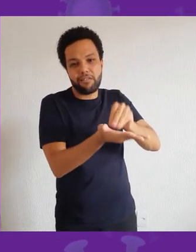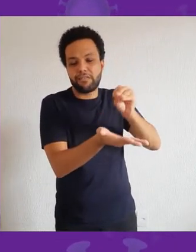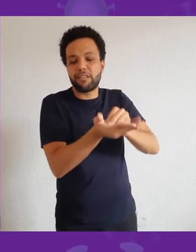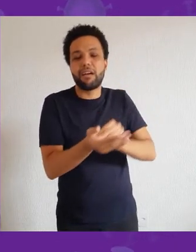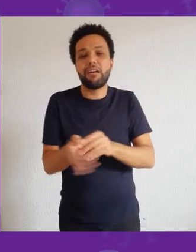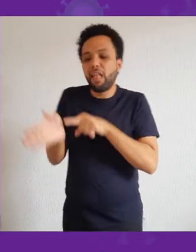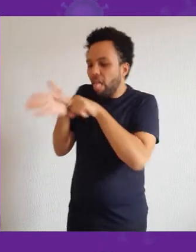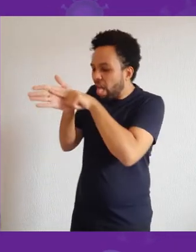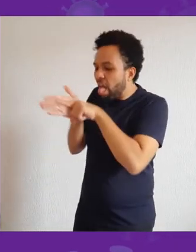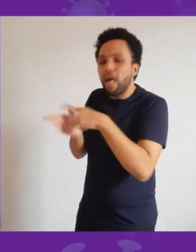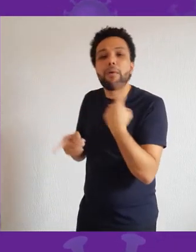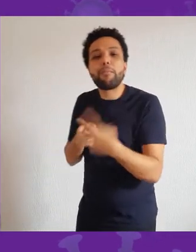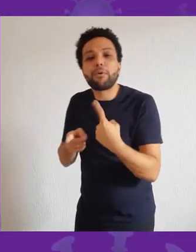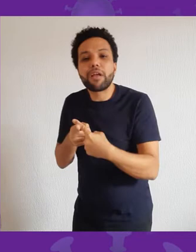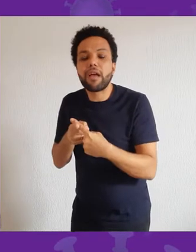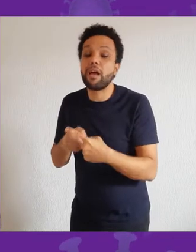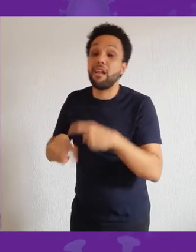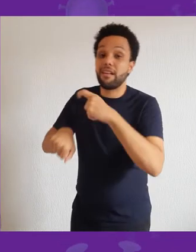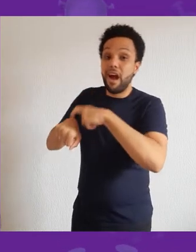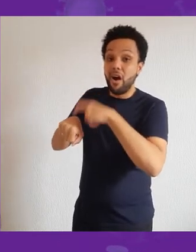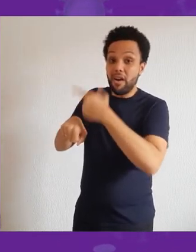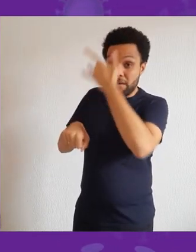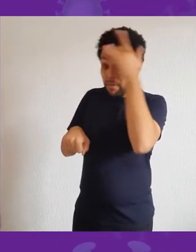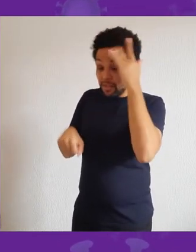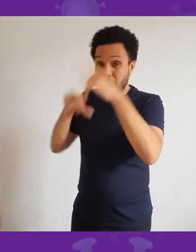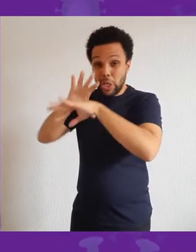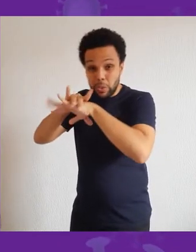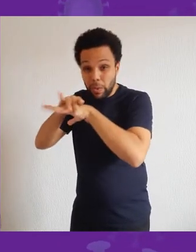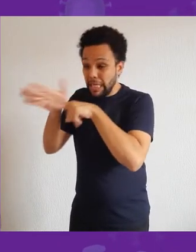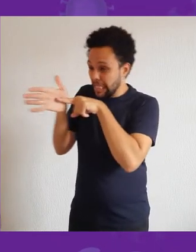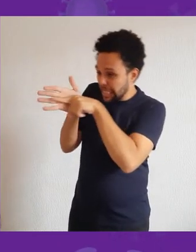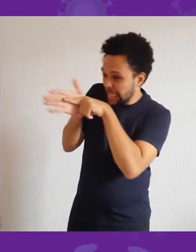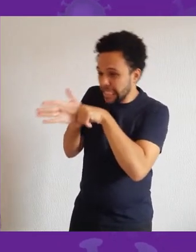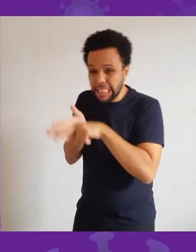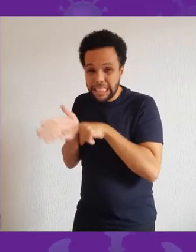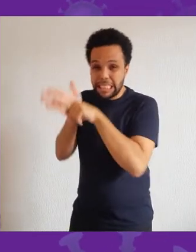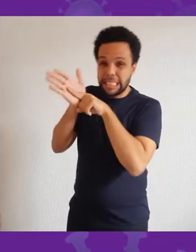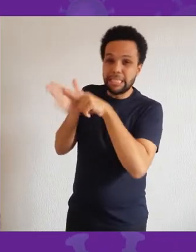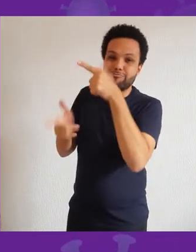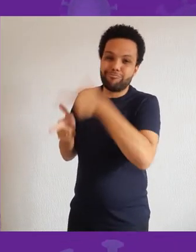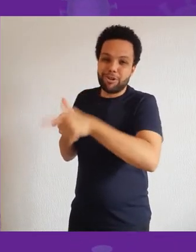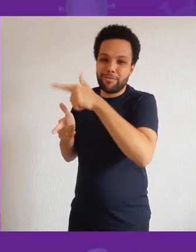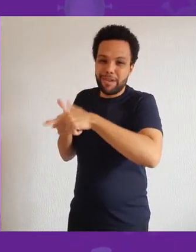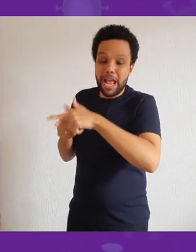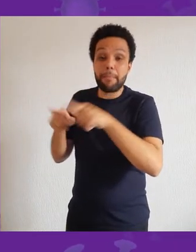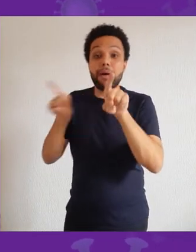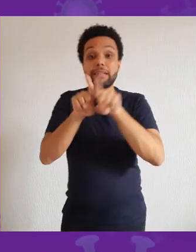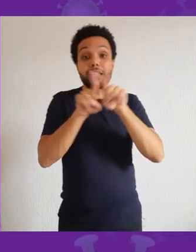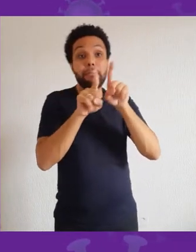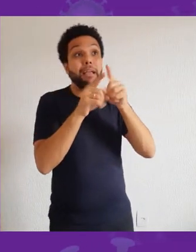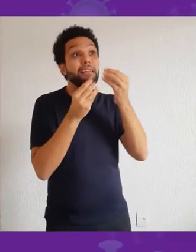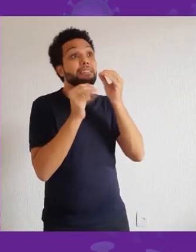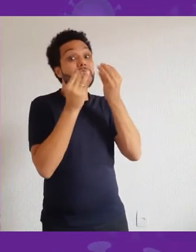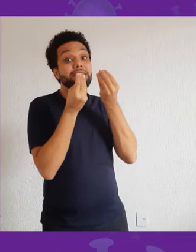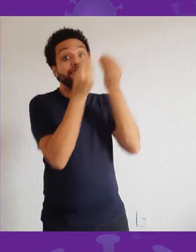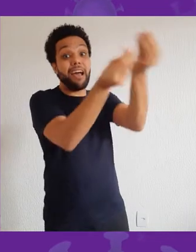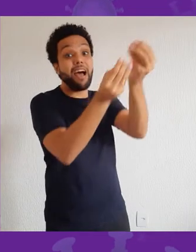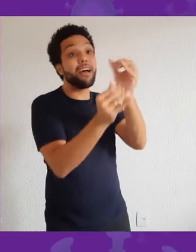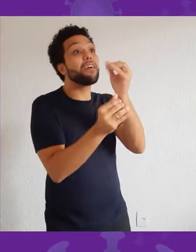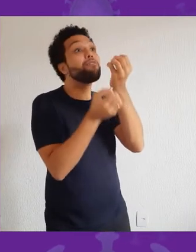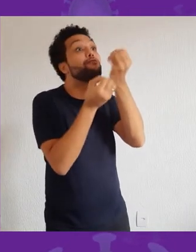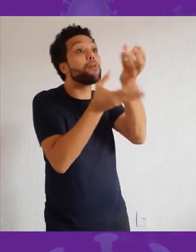tanto em função de problemas que vão desde a geração do dado na fonte até o processamento final,